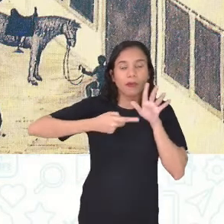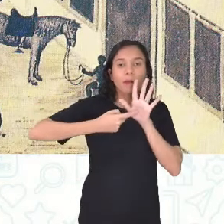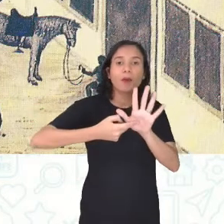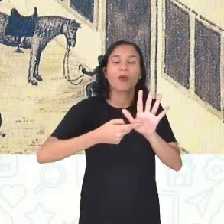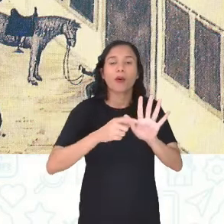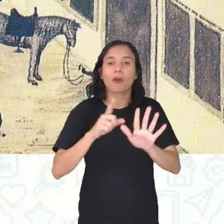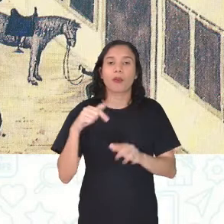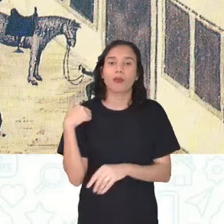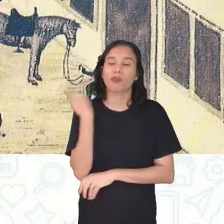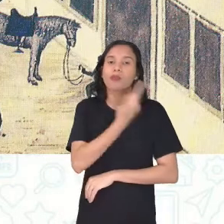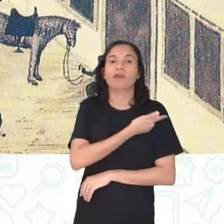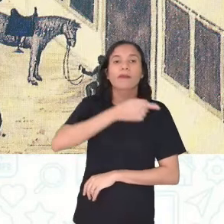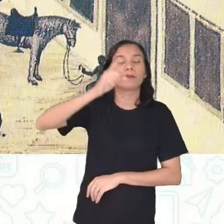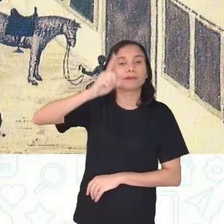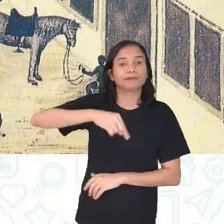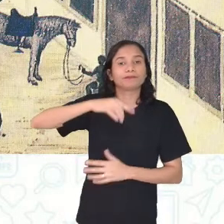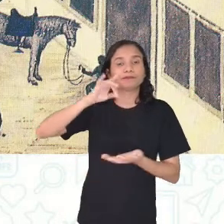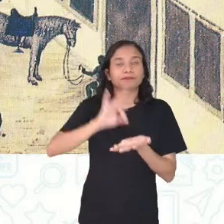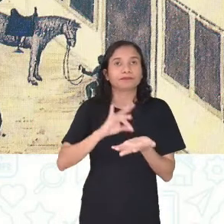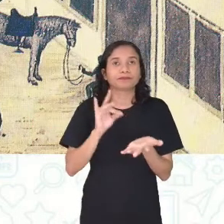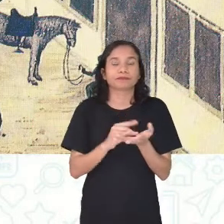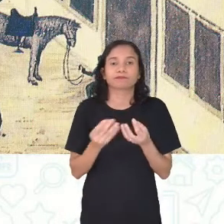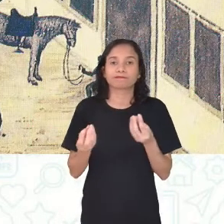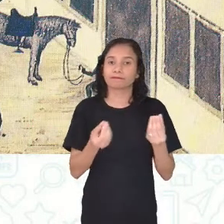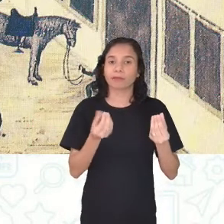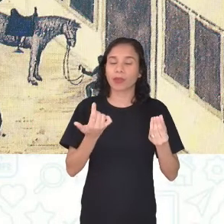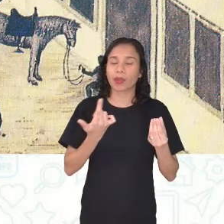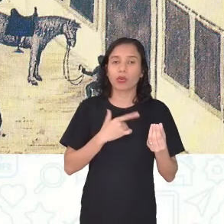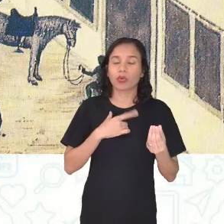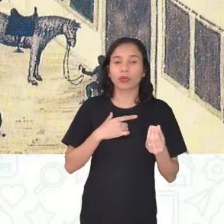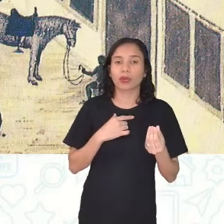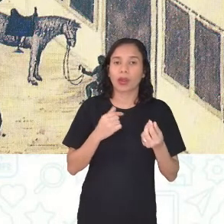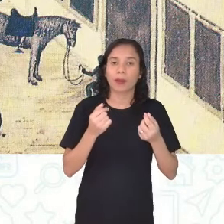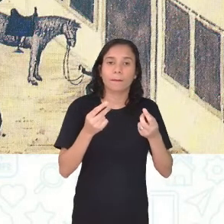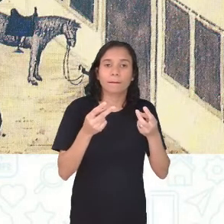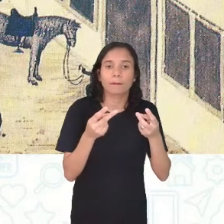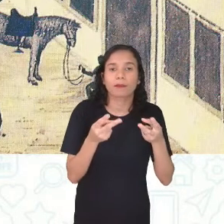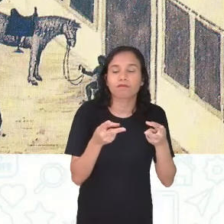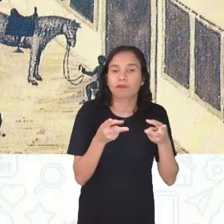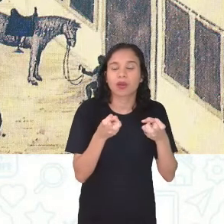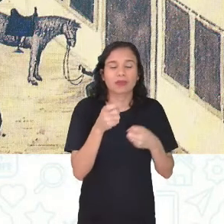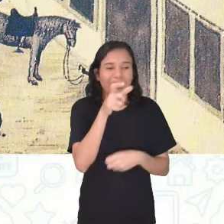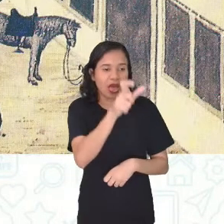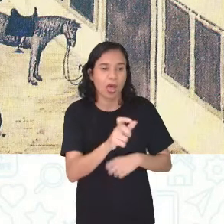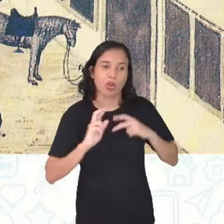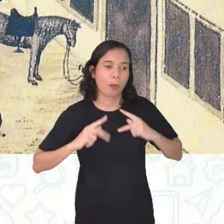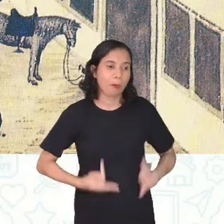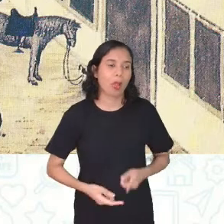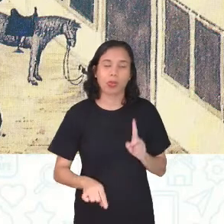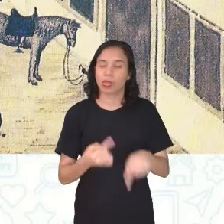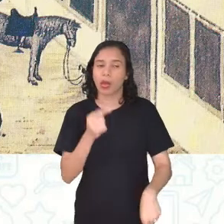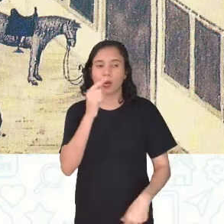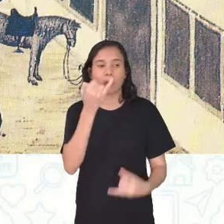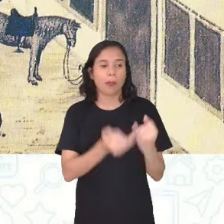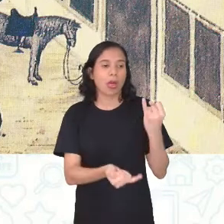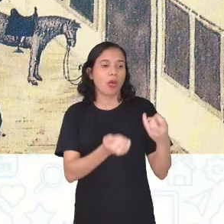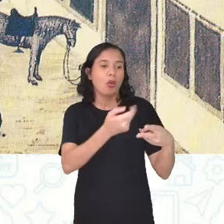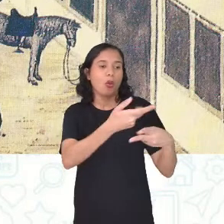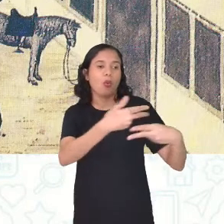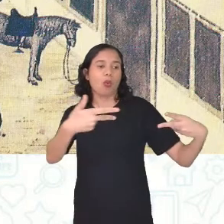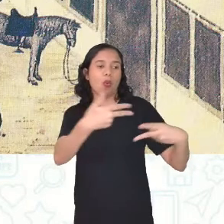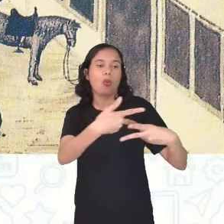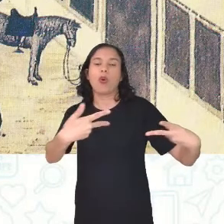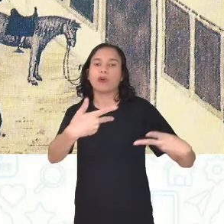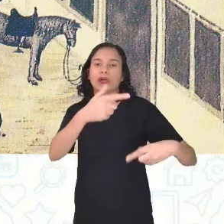cá e eles eram... não eram reconhecidos como seres humanos, né? Infelizmente. Eram tidos como